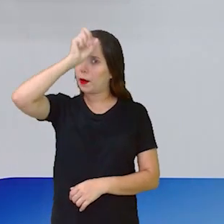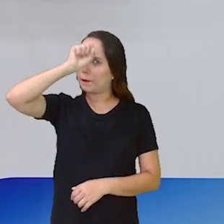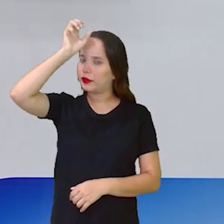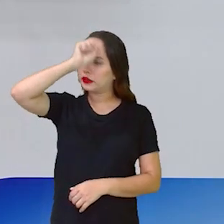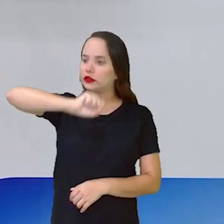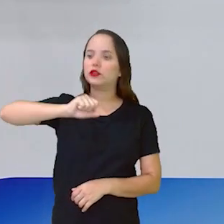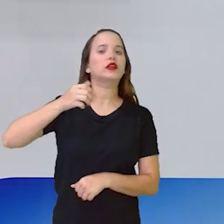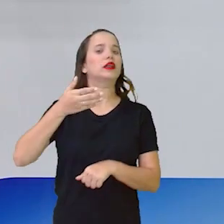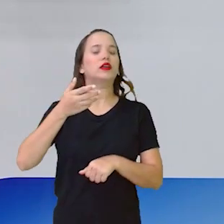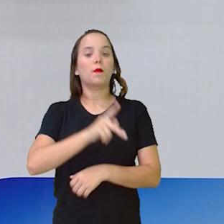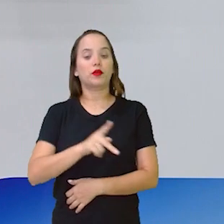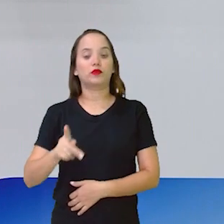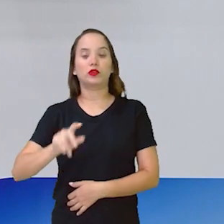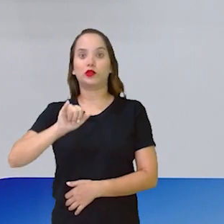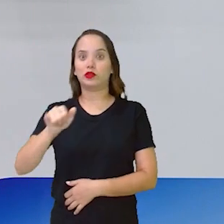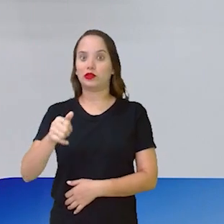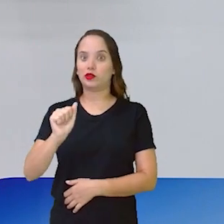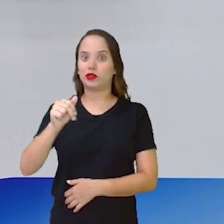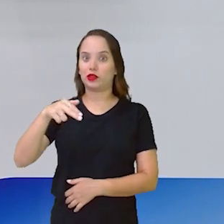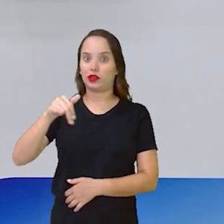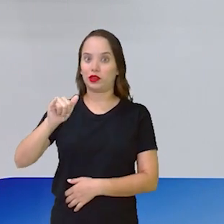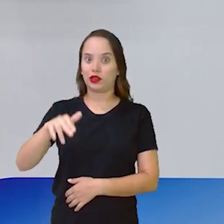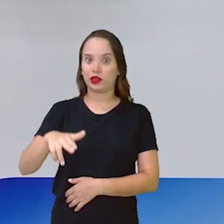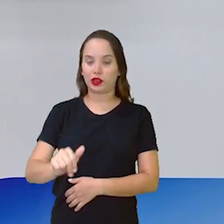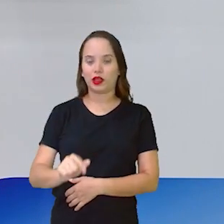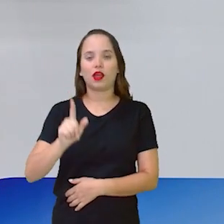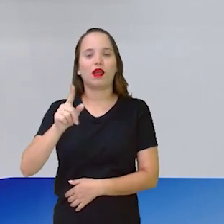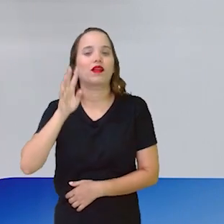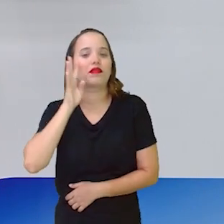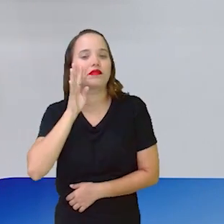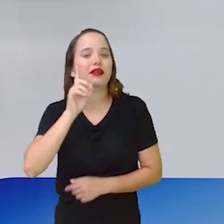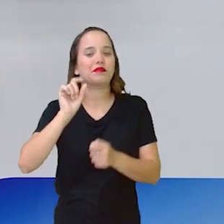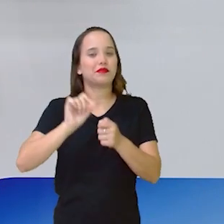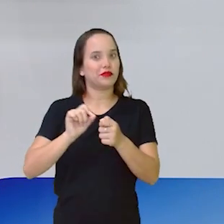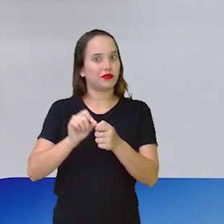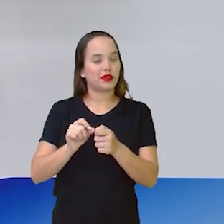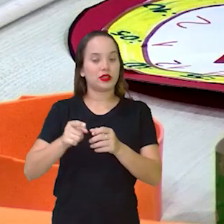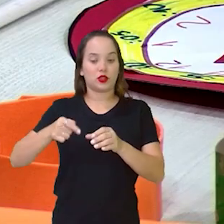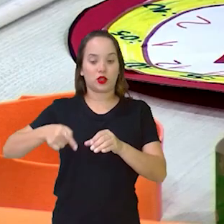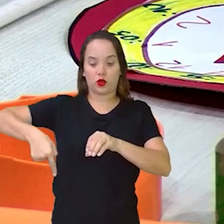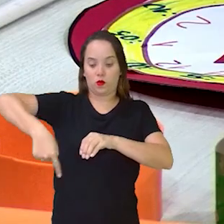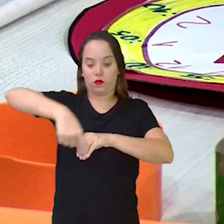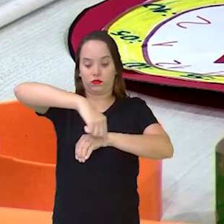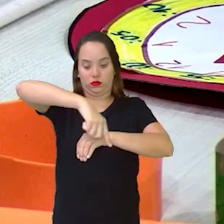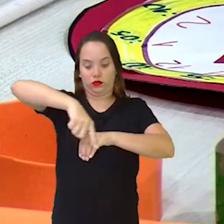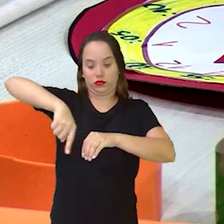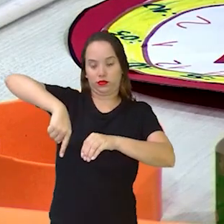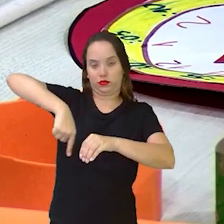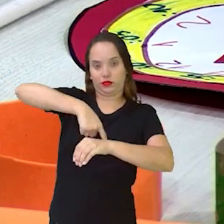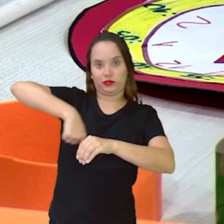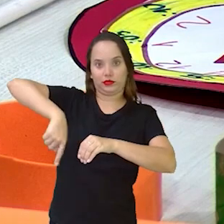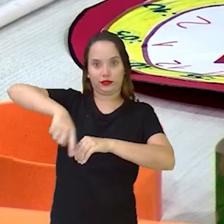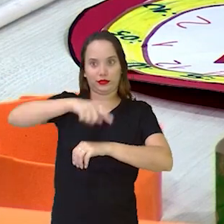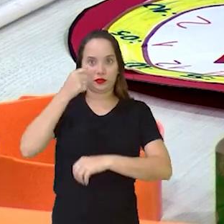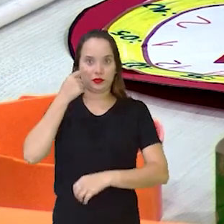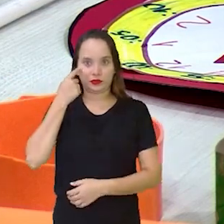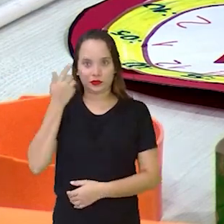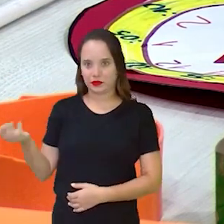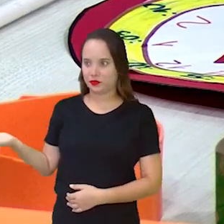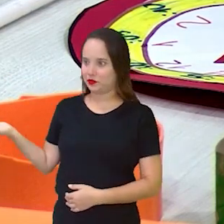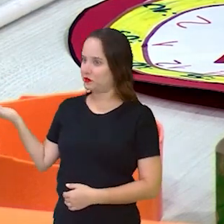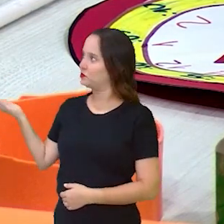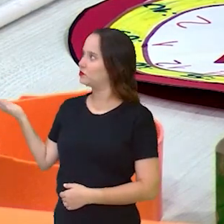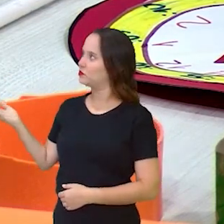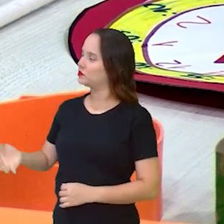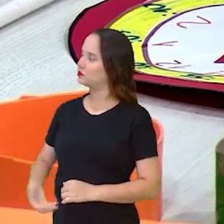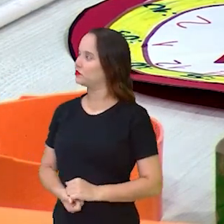Janaína, né? O legal é a gente fazer o contorno assim, ó. Para